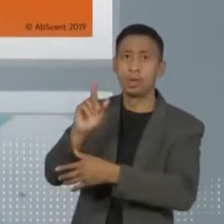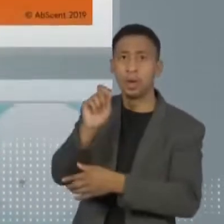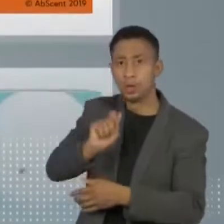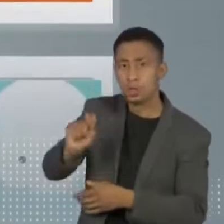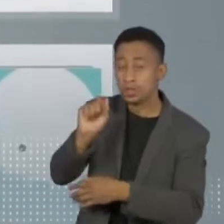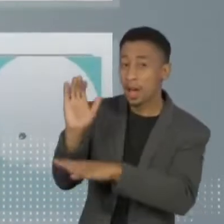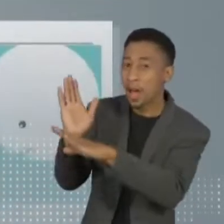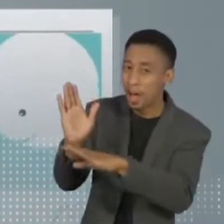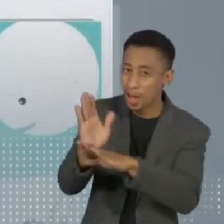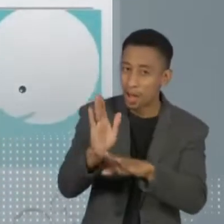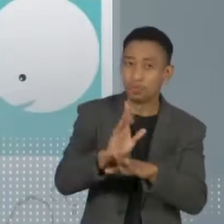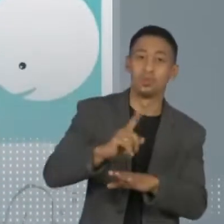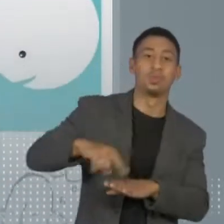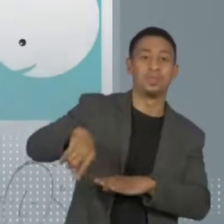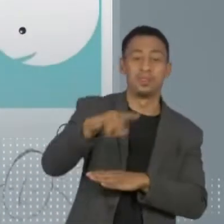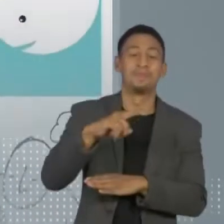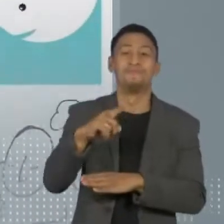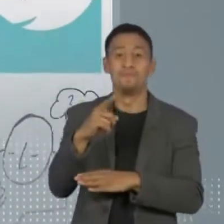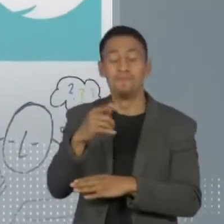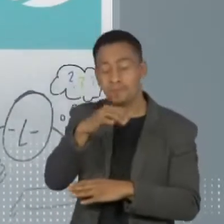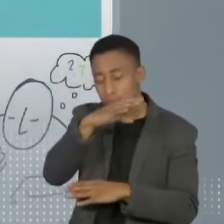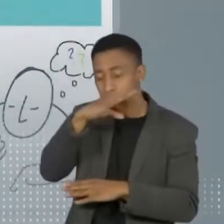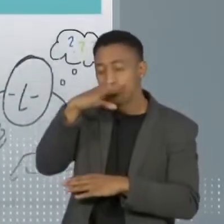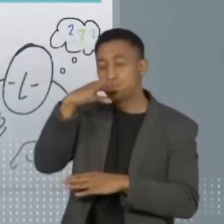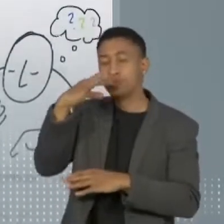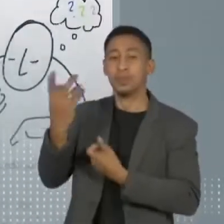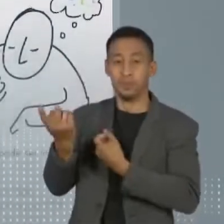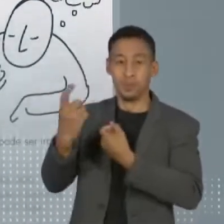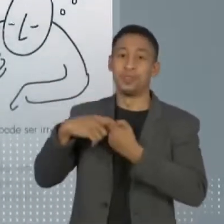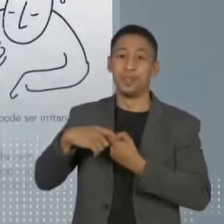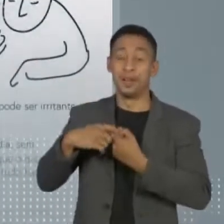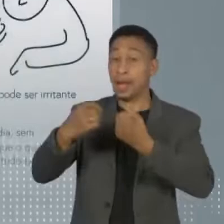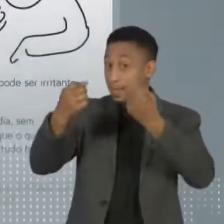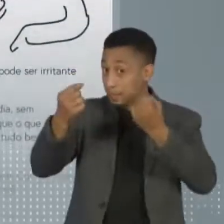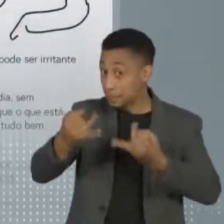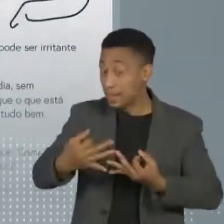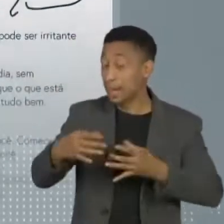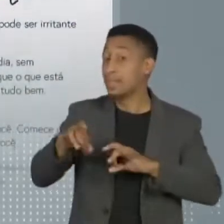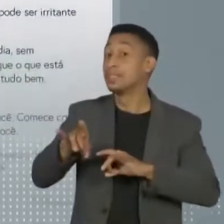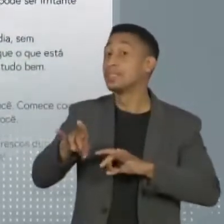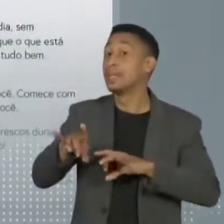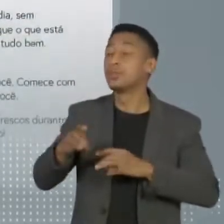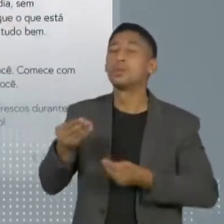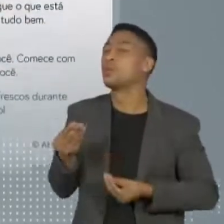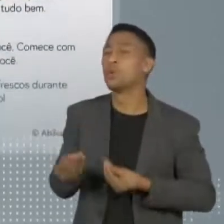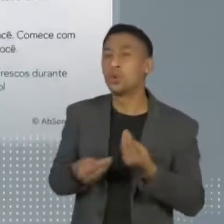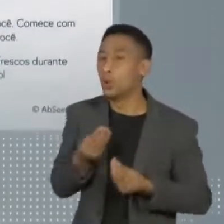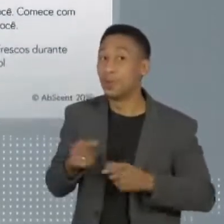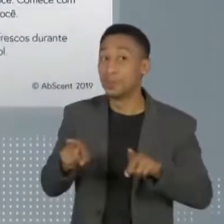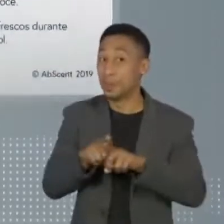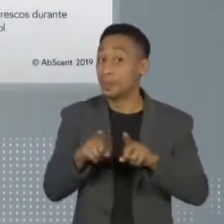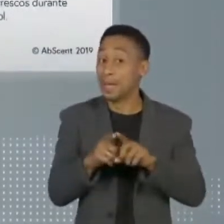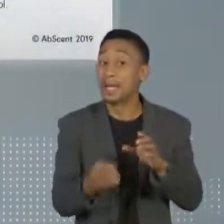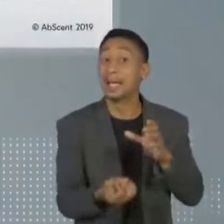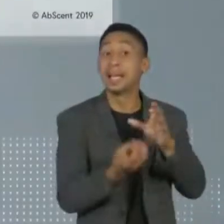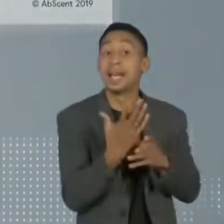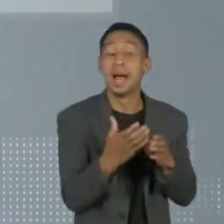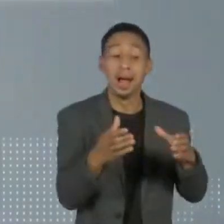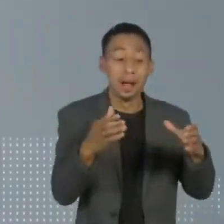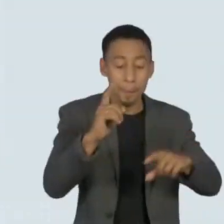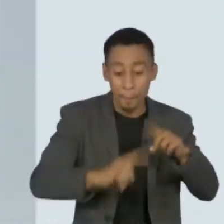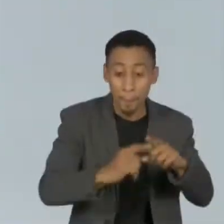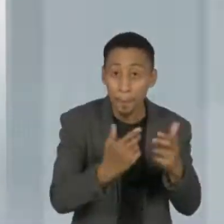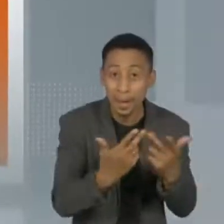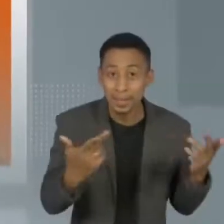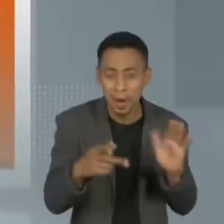a sentir cheiro novamente. Eles explicam como é a técnica e ensinam como montar um kit de cheiros. No material